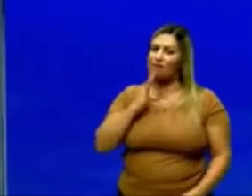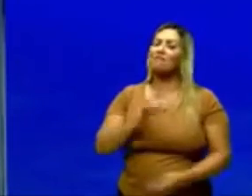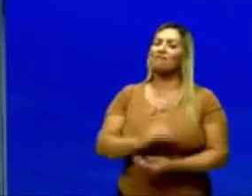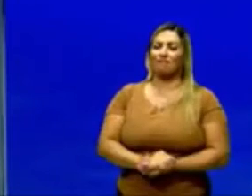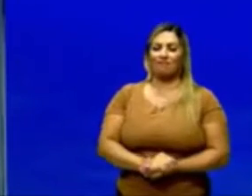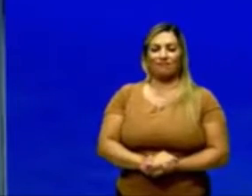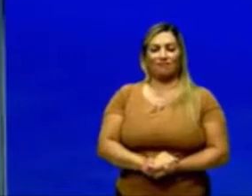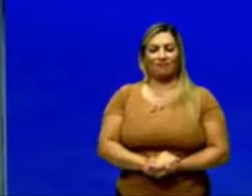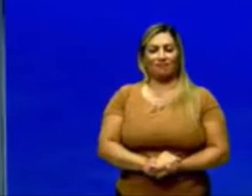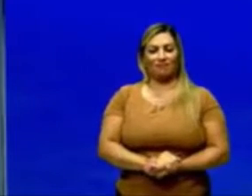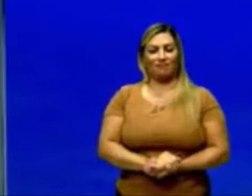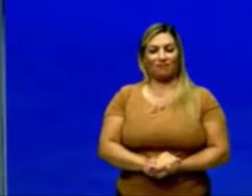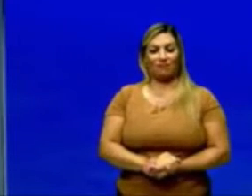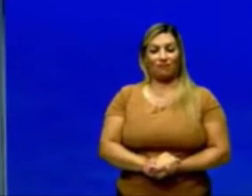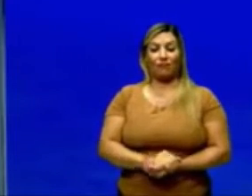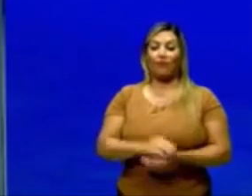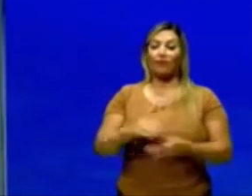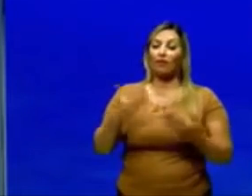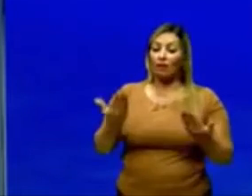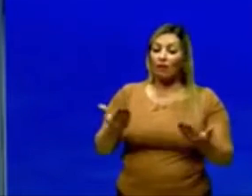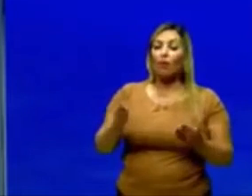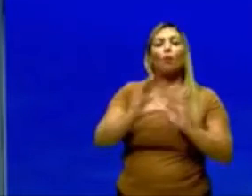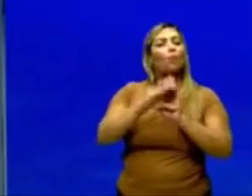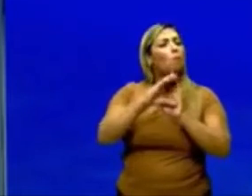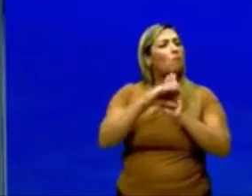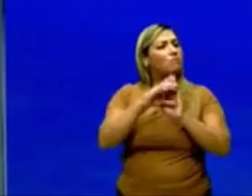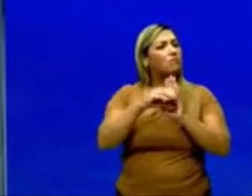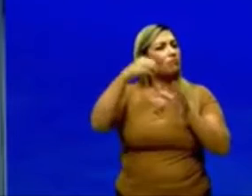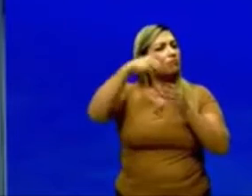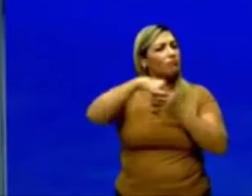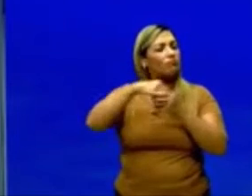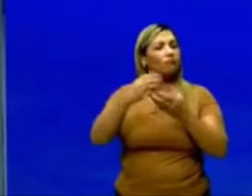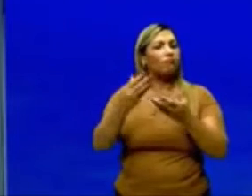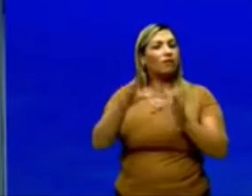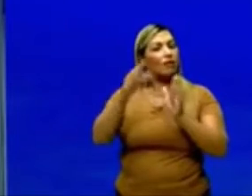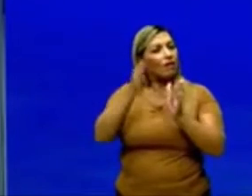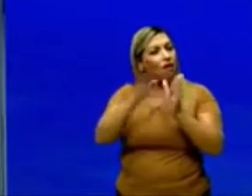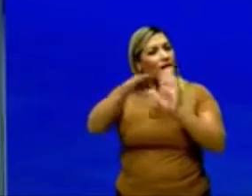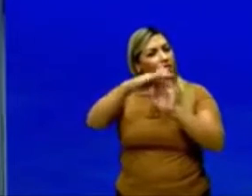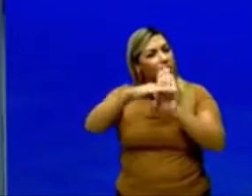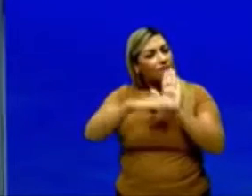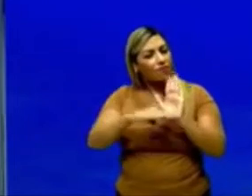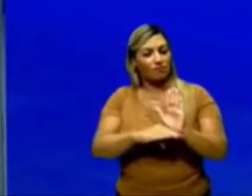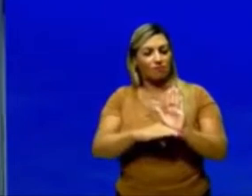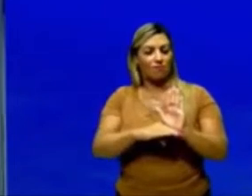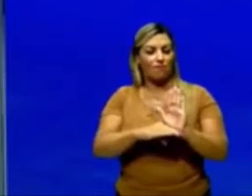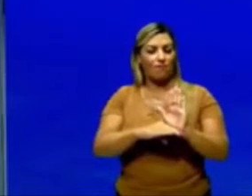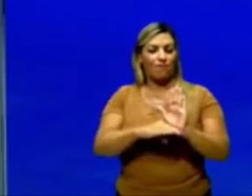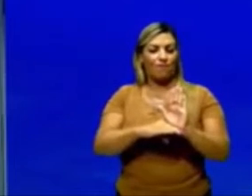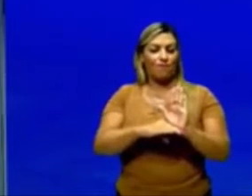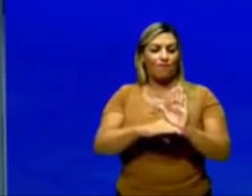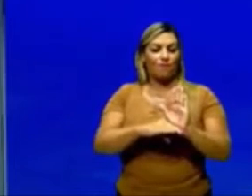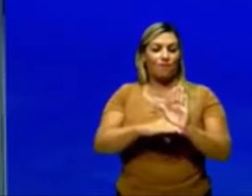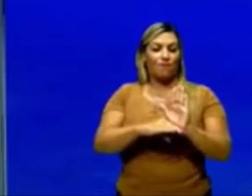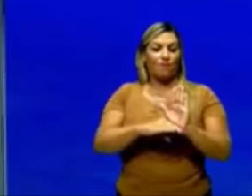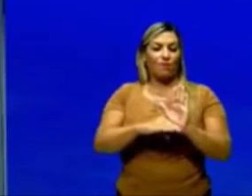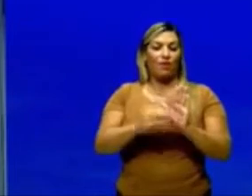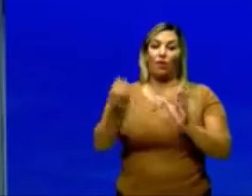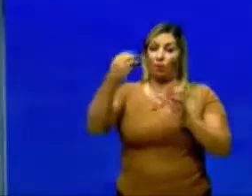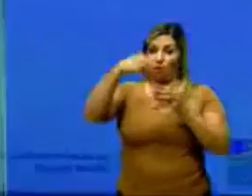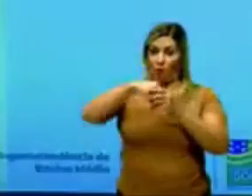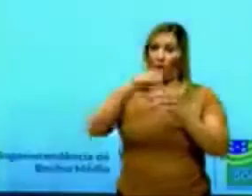Quando a gente fala em polímeros, né, nós temos então algumas classificações. Então, em relação à composição.